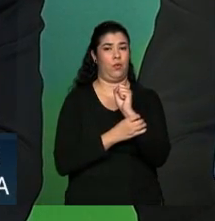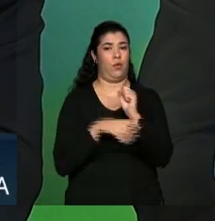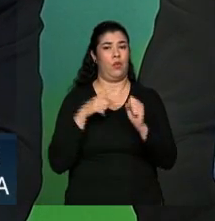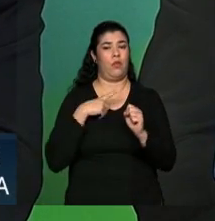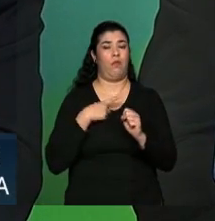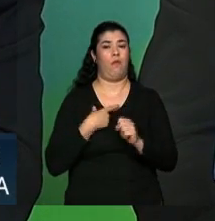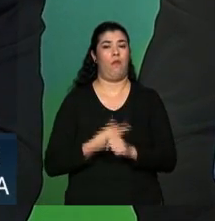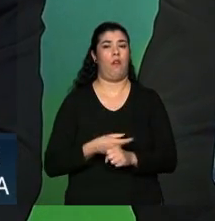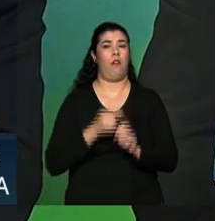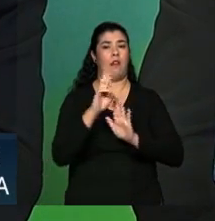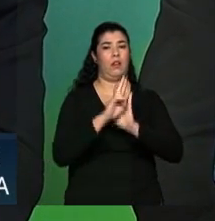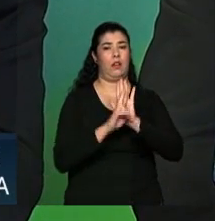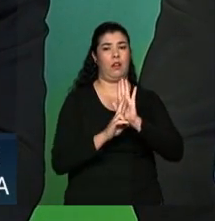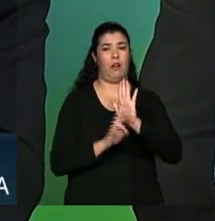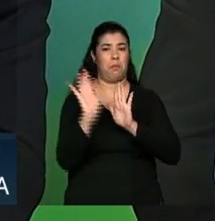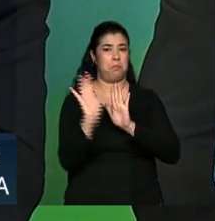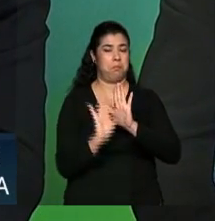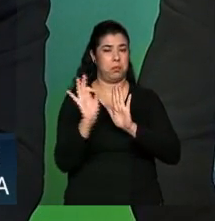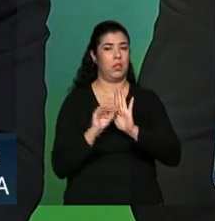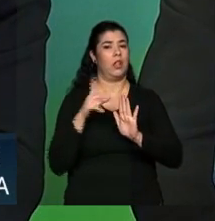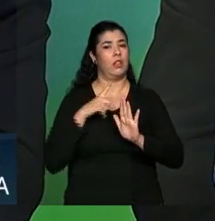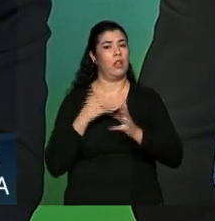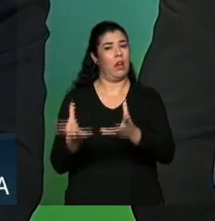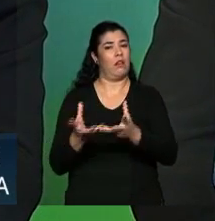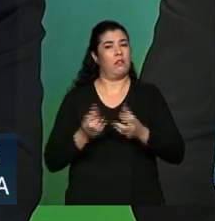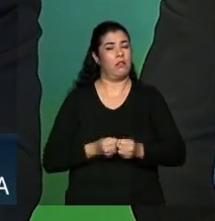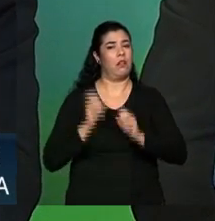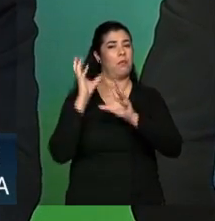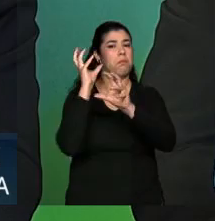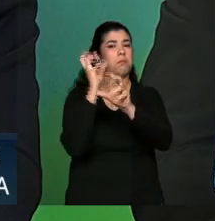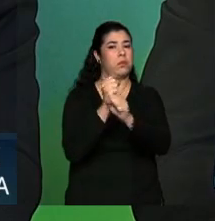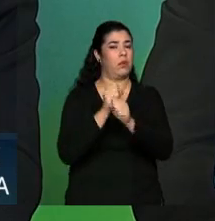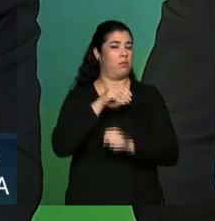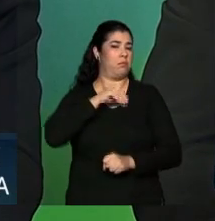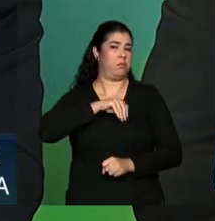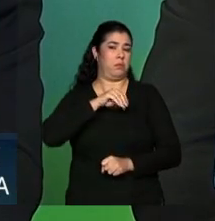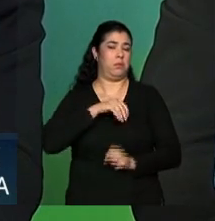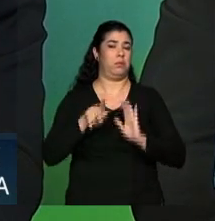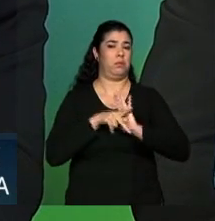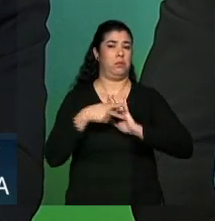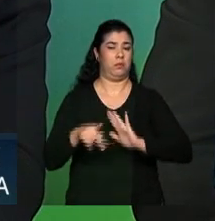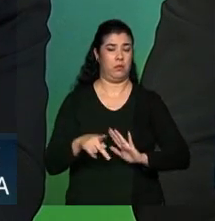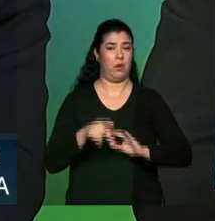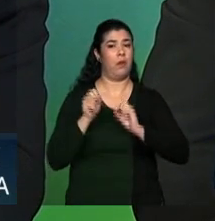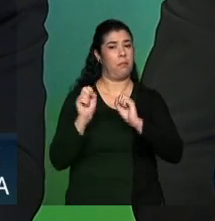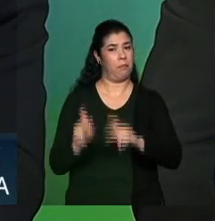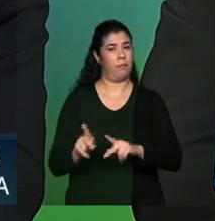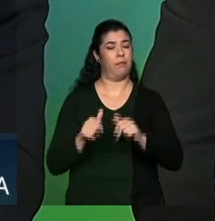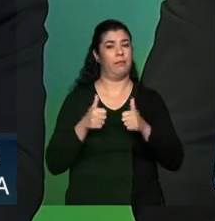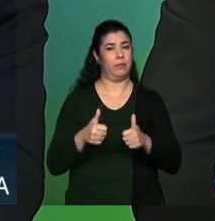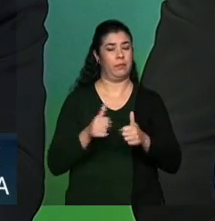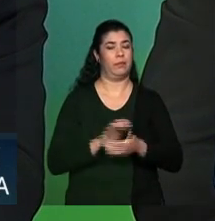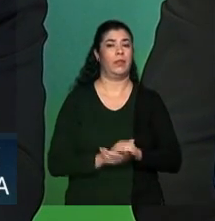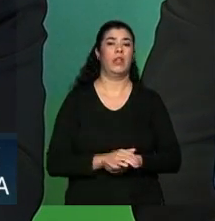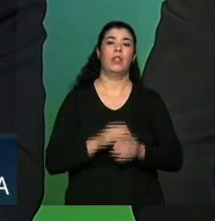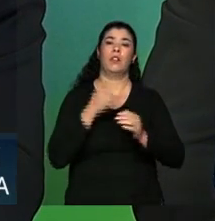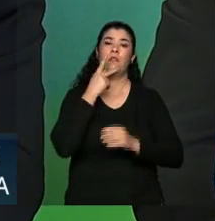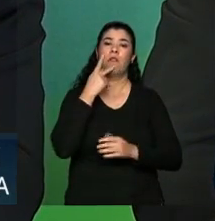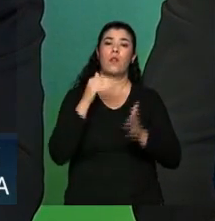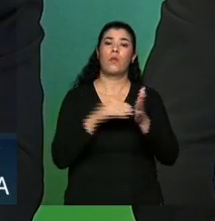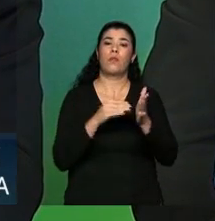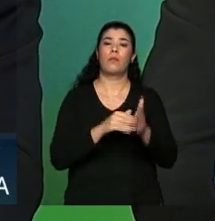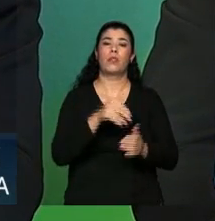efeito do fator. Lhe garantiria o cálculo da aposentadoria de acordo com o seu salário de benefício. Então, por isso que a gente para em 90 a 100.